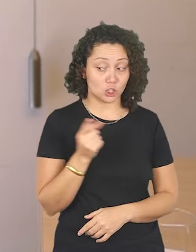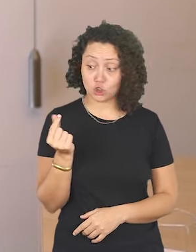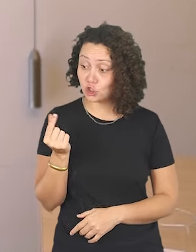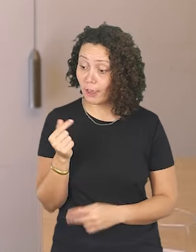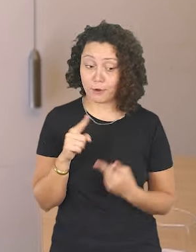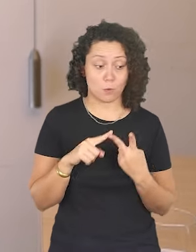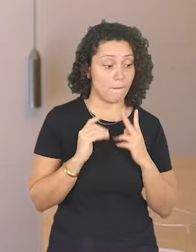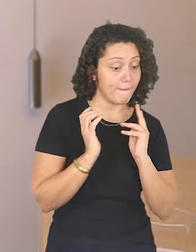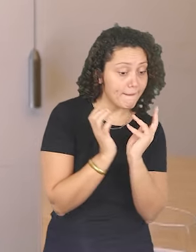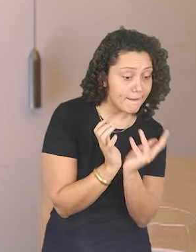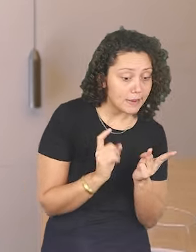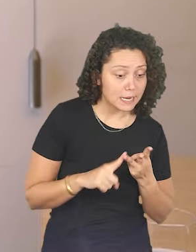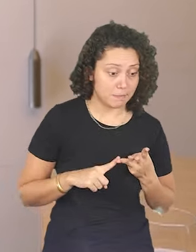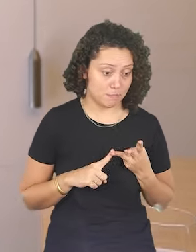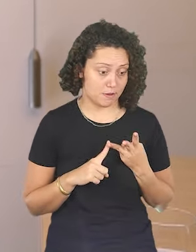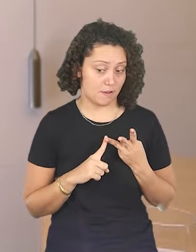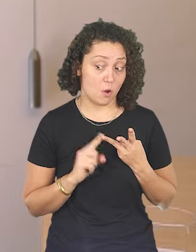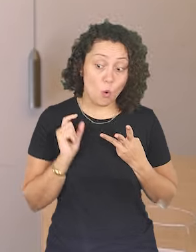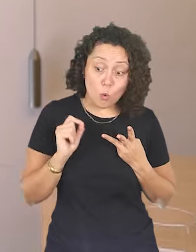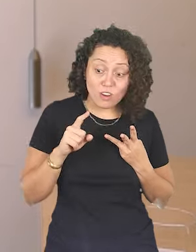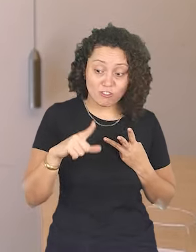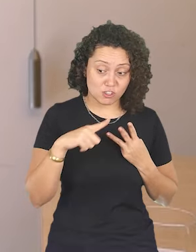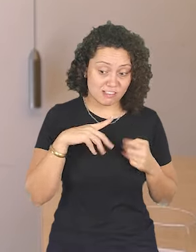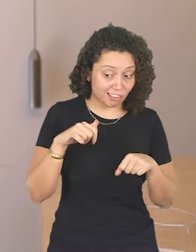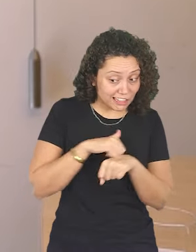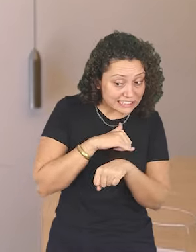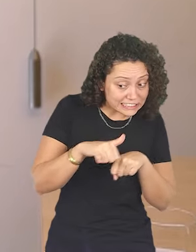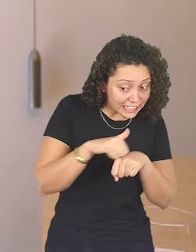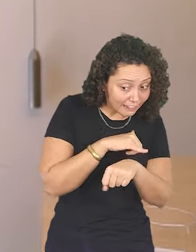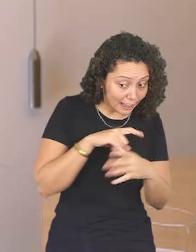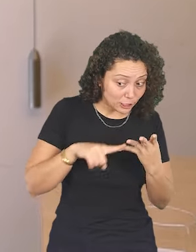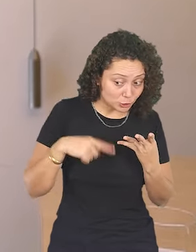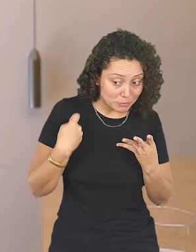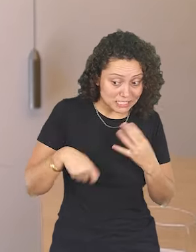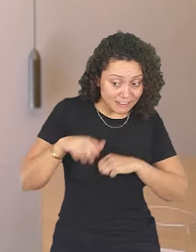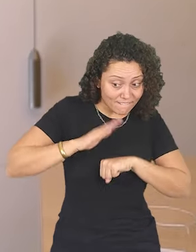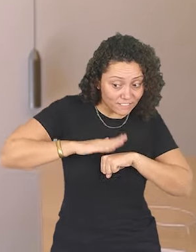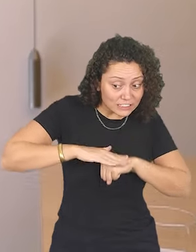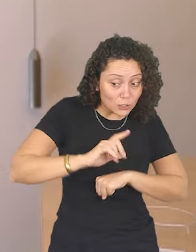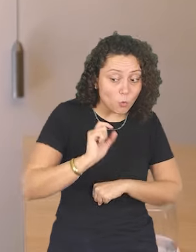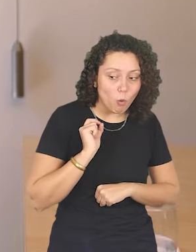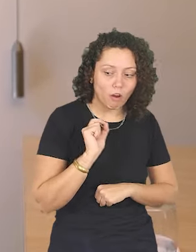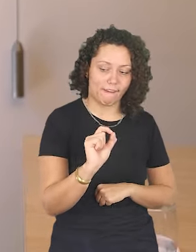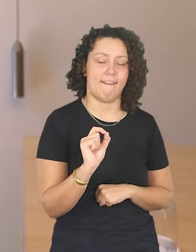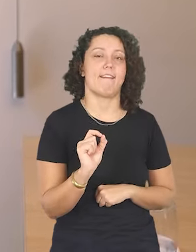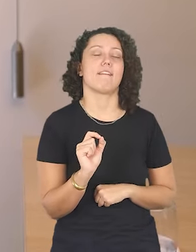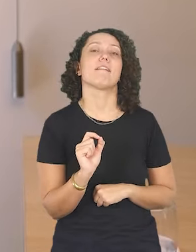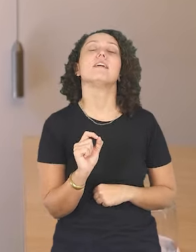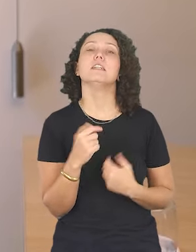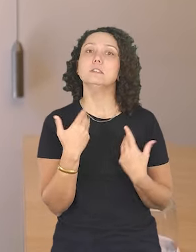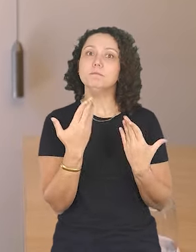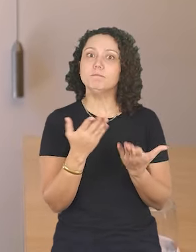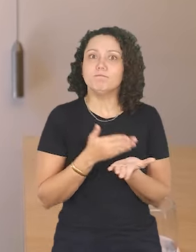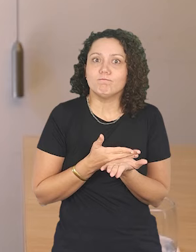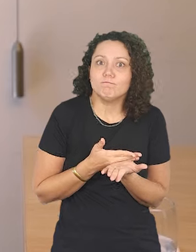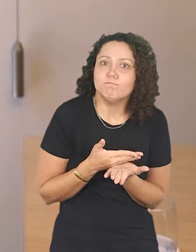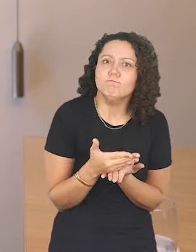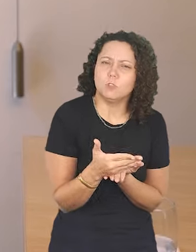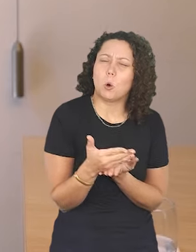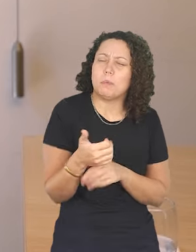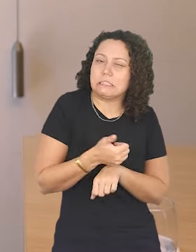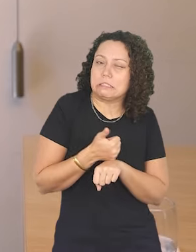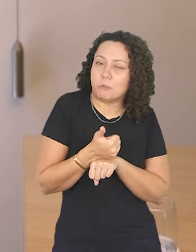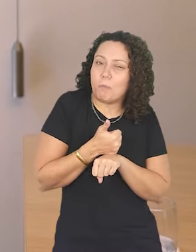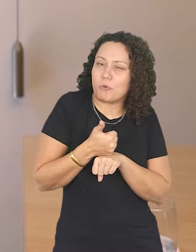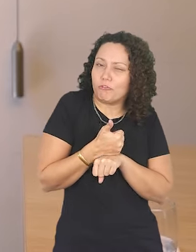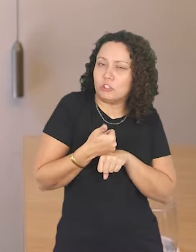Quanto dinheiro você tem, qual é a equipe que você tem, quais são os recursos que você tem, o que é que você precisa fazer. Quando a gente está começando nessa